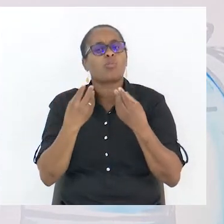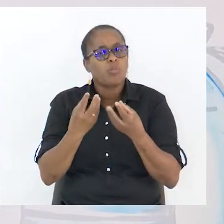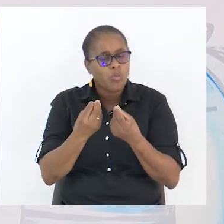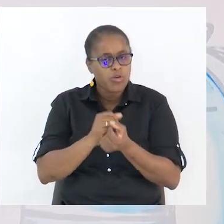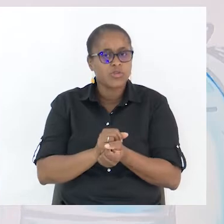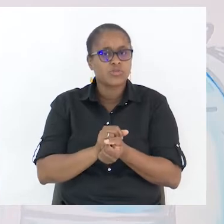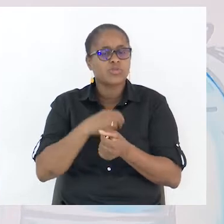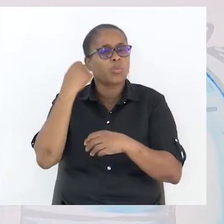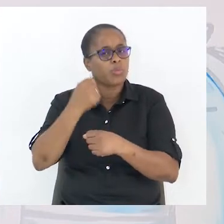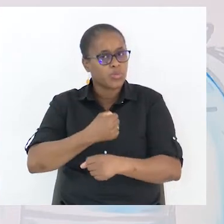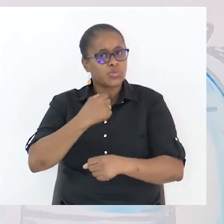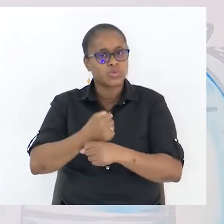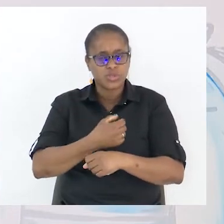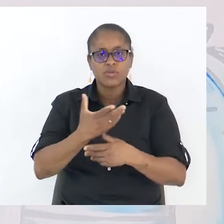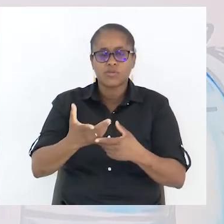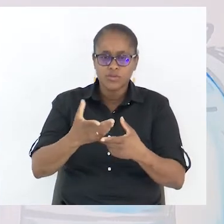É aí que está a tua força.